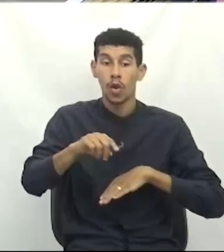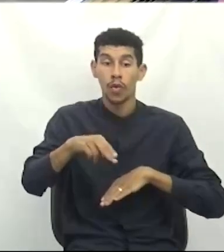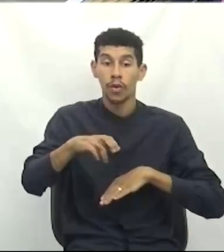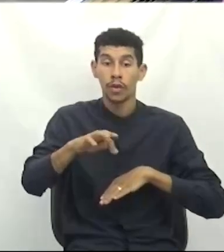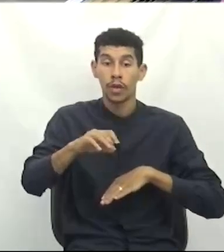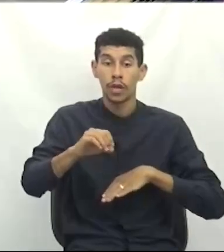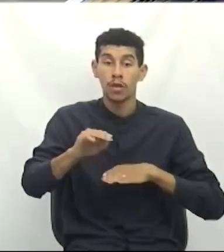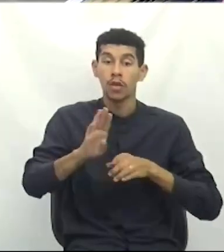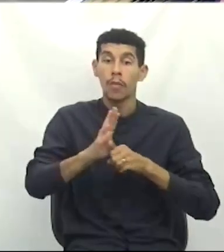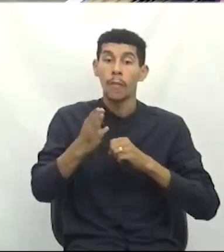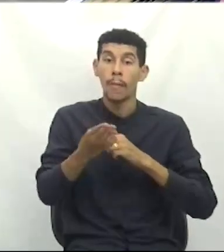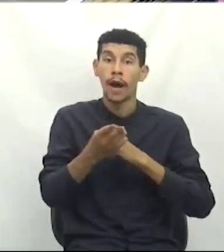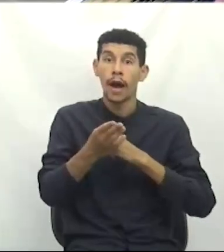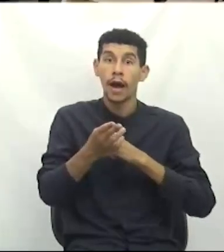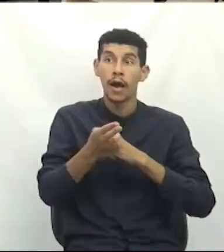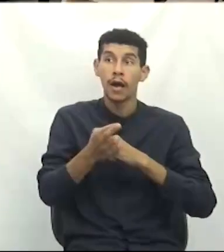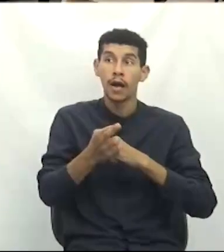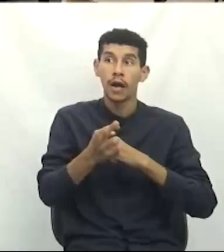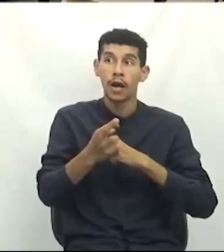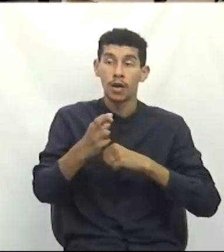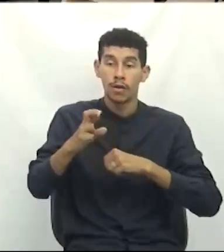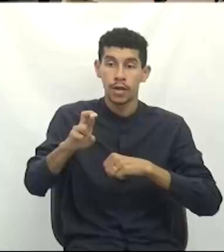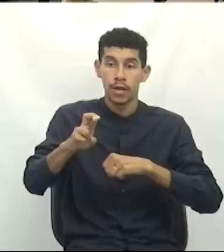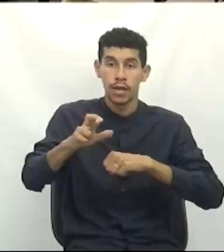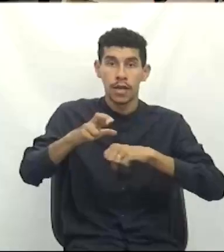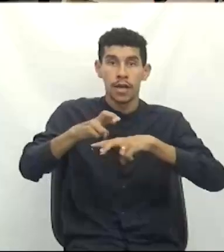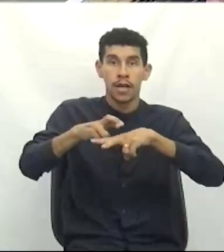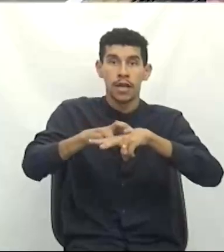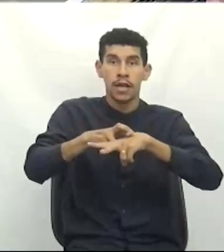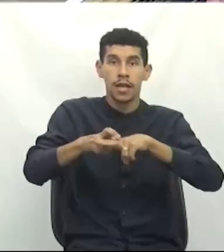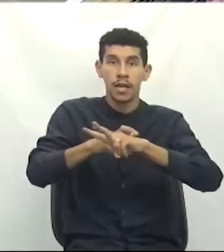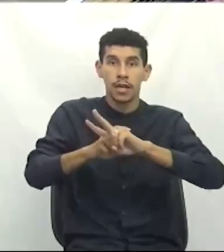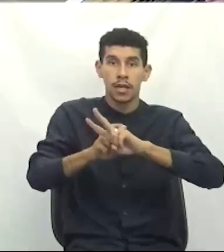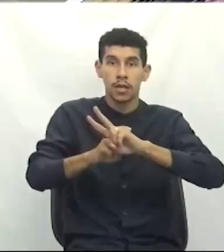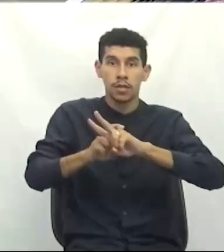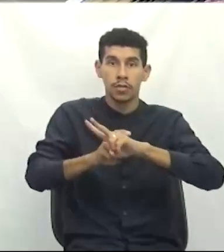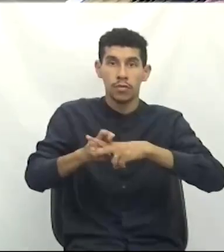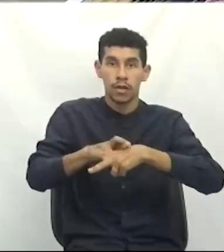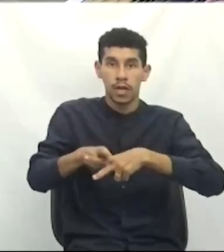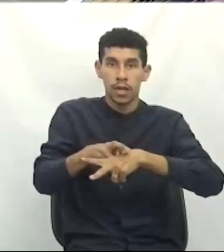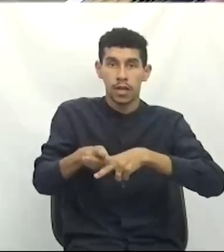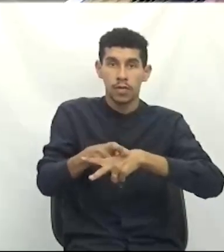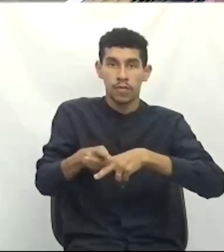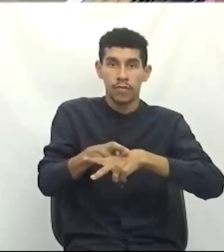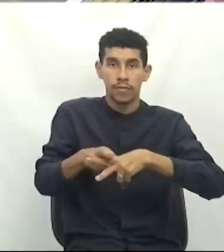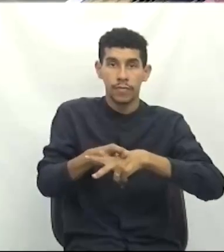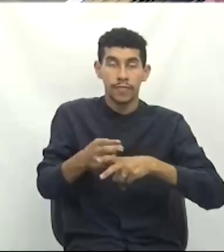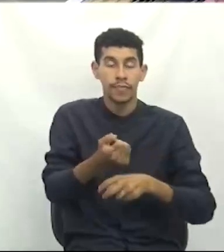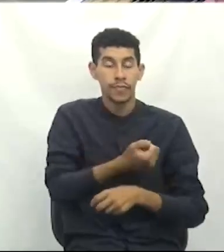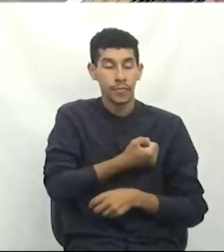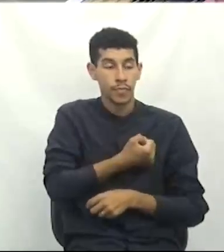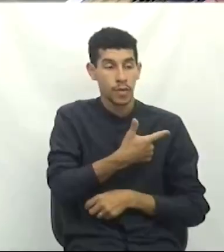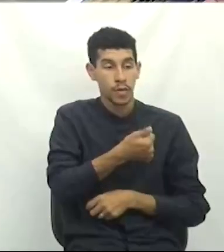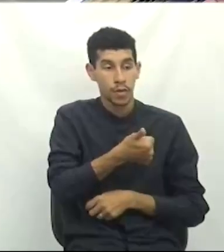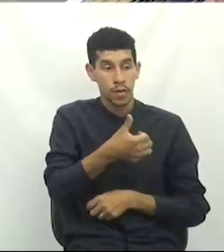Recanto Verde. Indicação número 219, de 2024. Autor, vereador Daniel